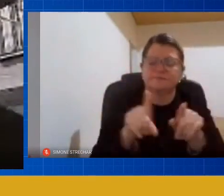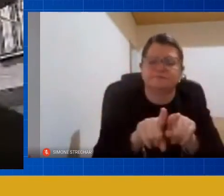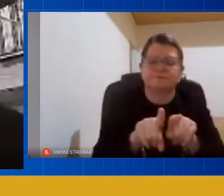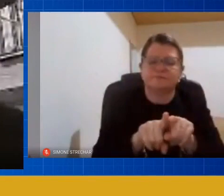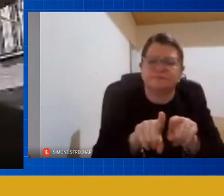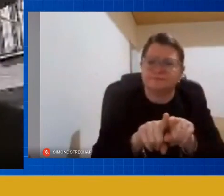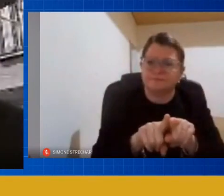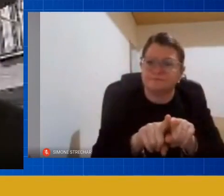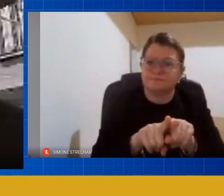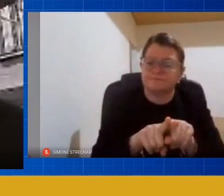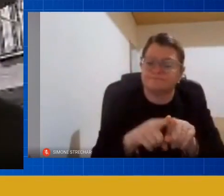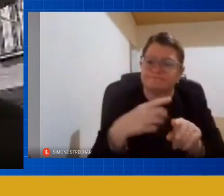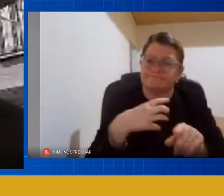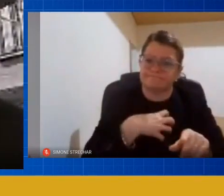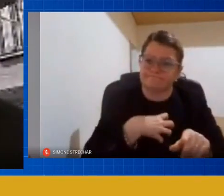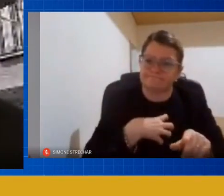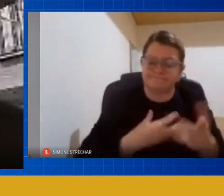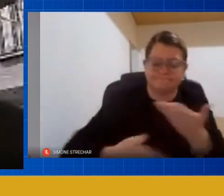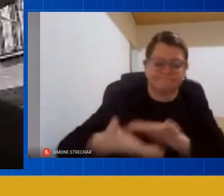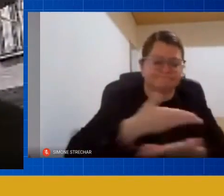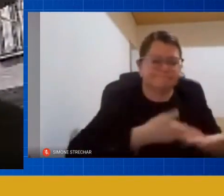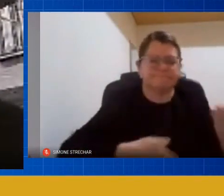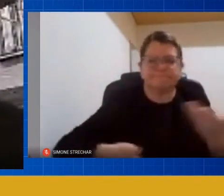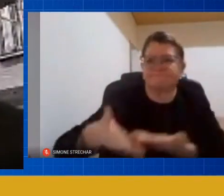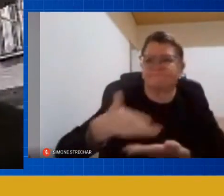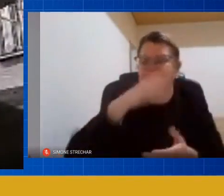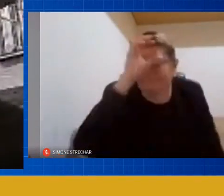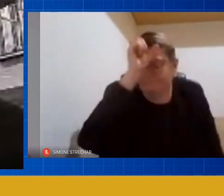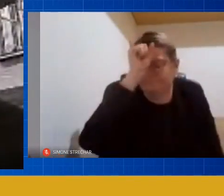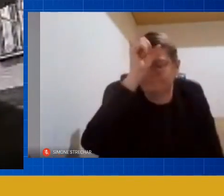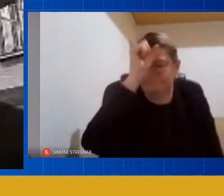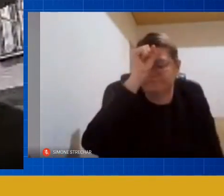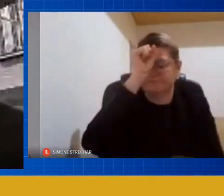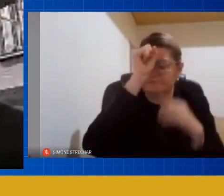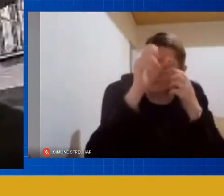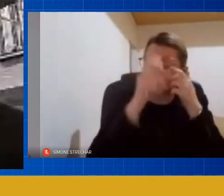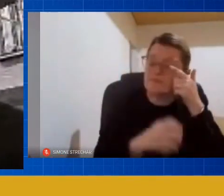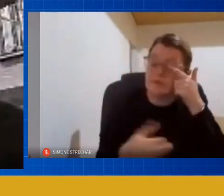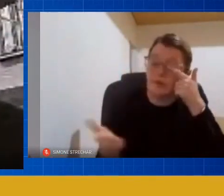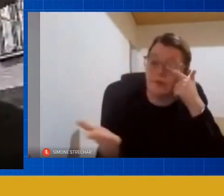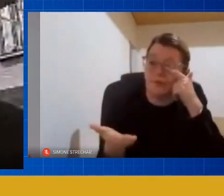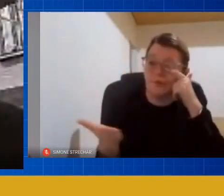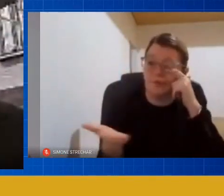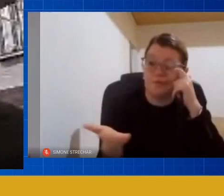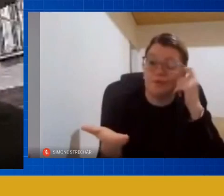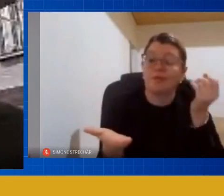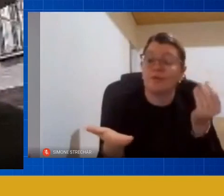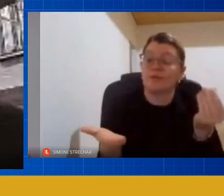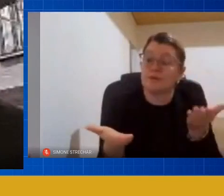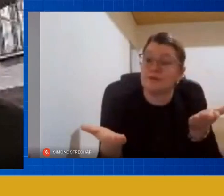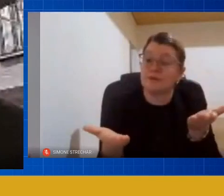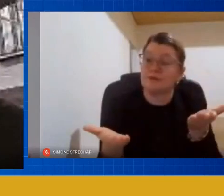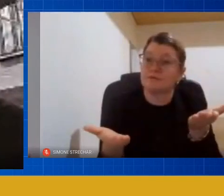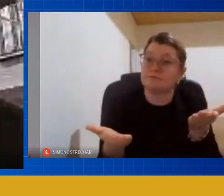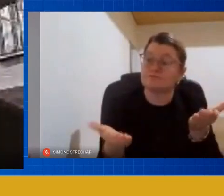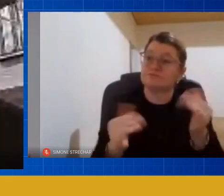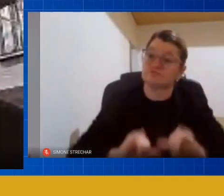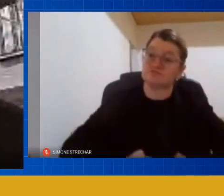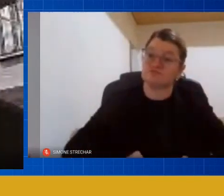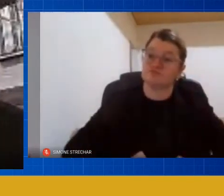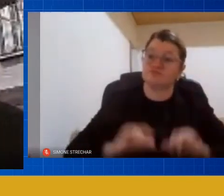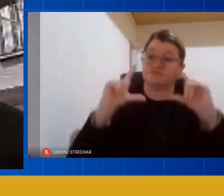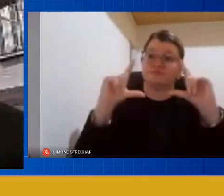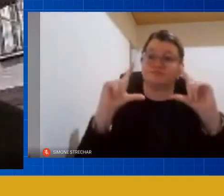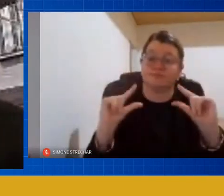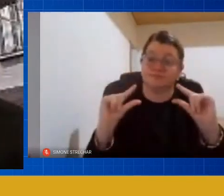subjetividade para essa aprendizagem hoje sofre menos porque